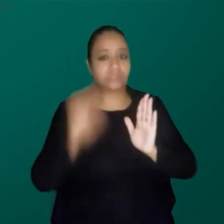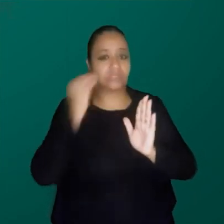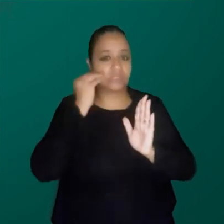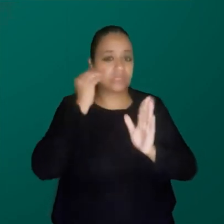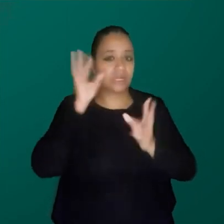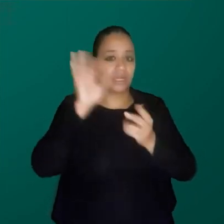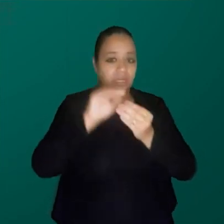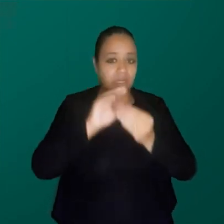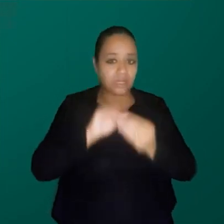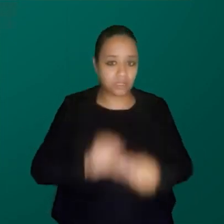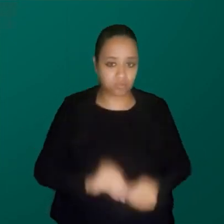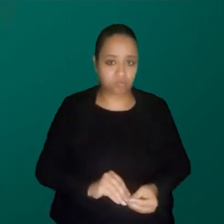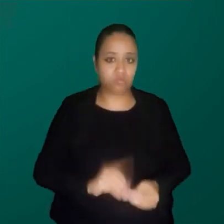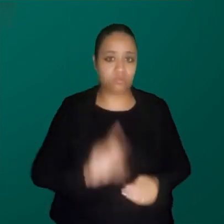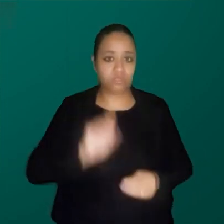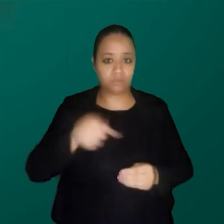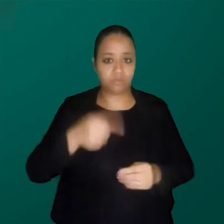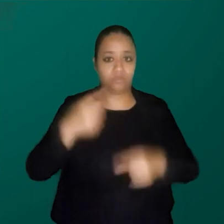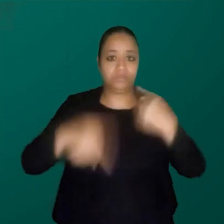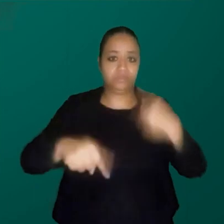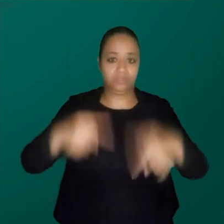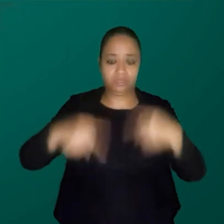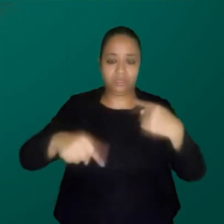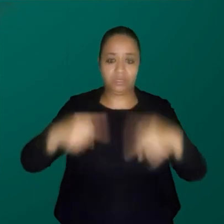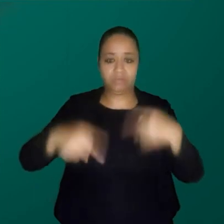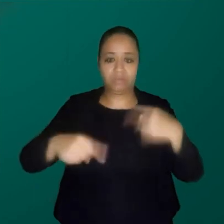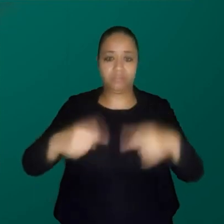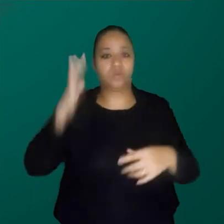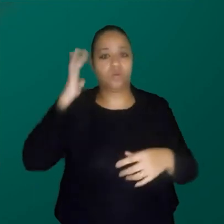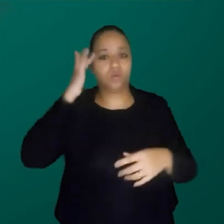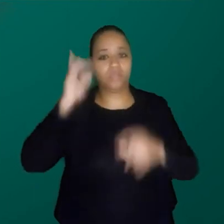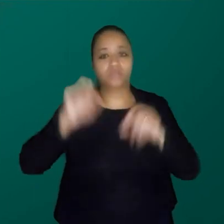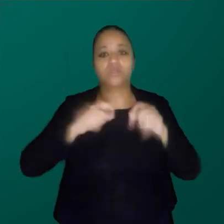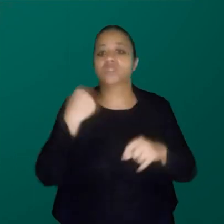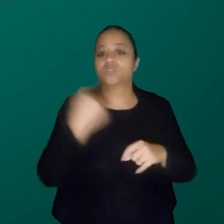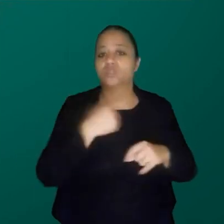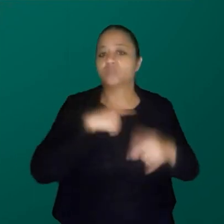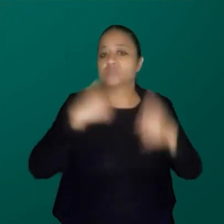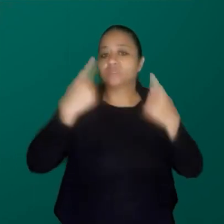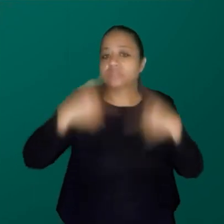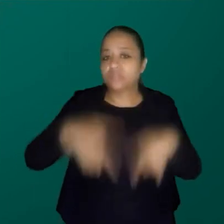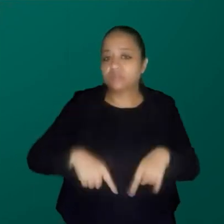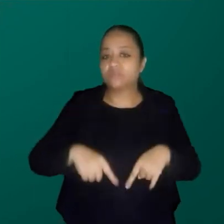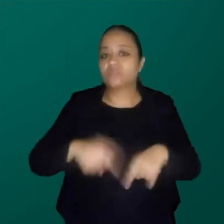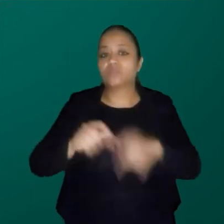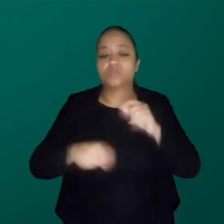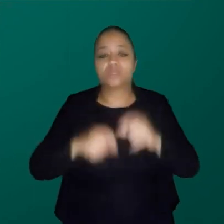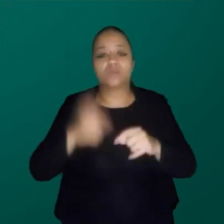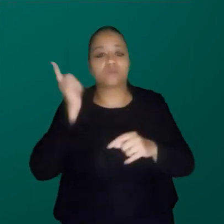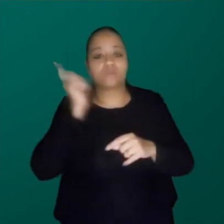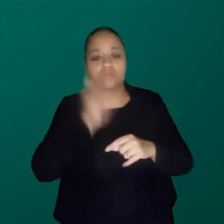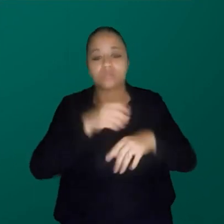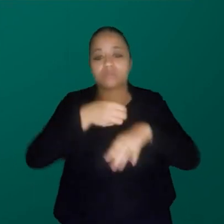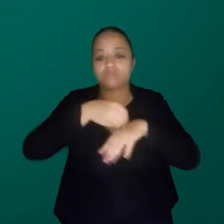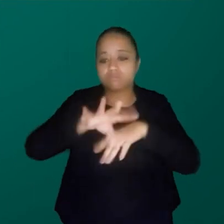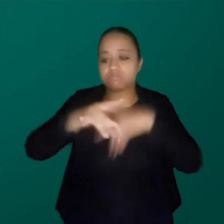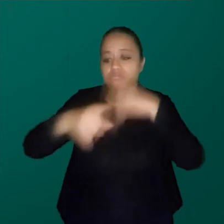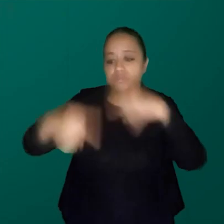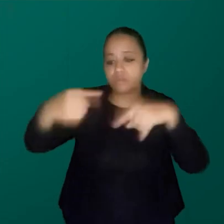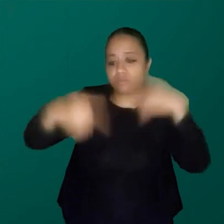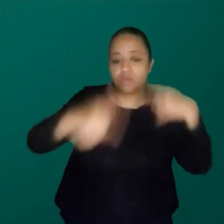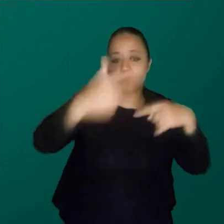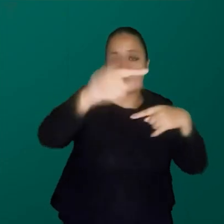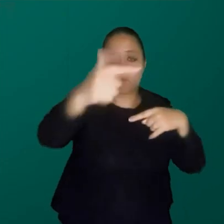para a gente depois abrir para o debate aqui. Eu acho que a gente tem um desafio muito grande de conseguir levar esse debate para outras